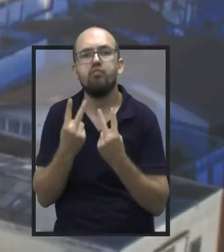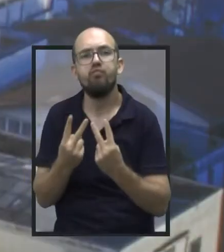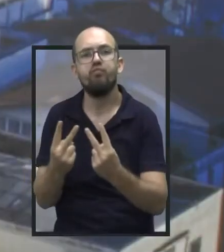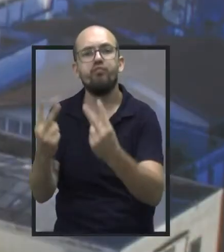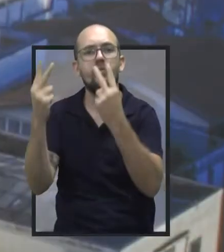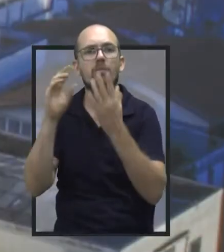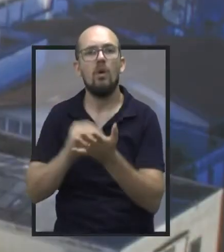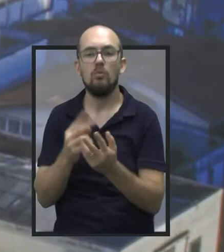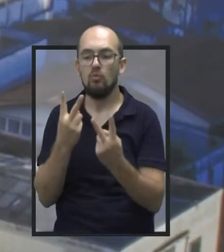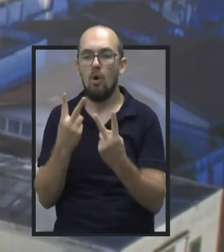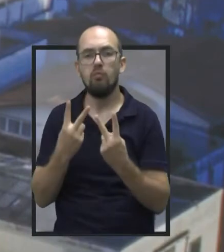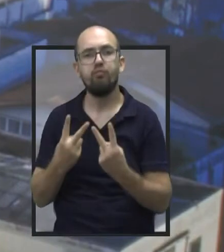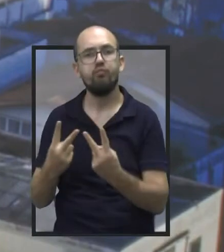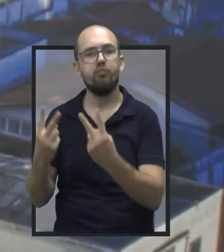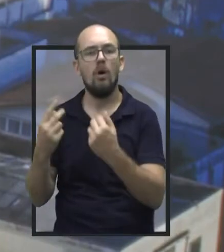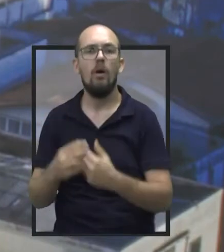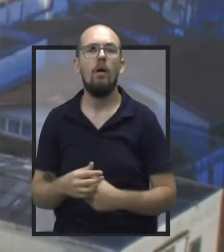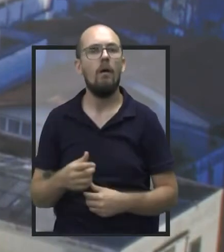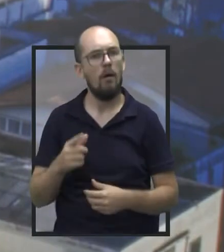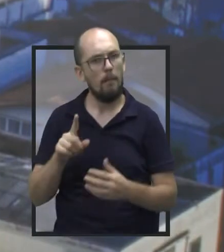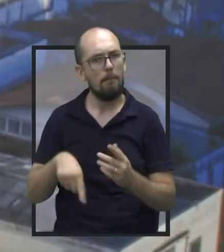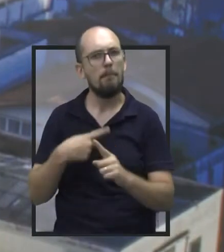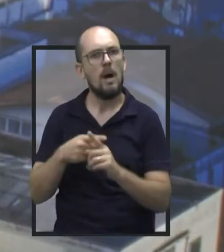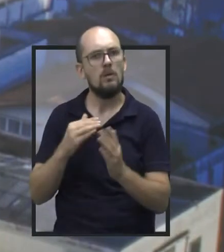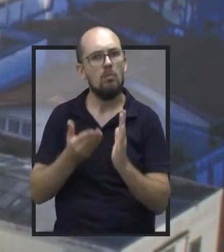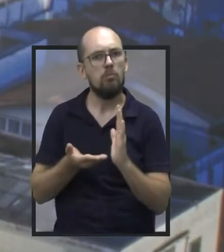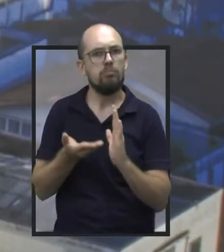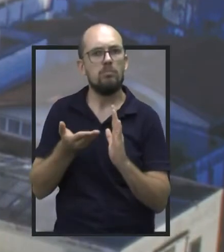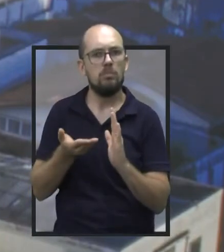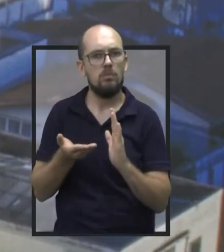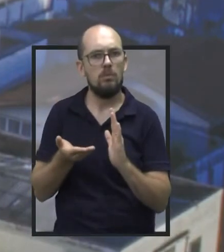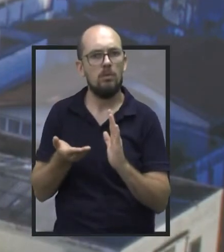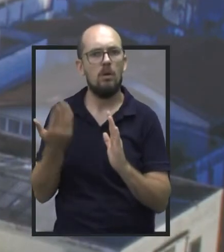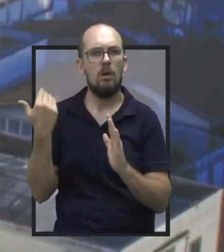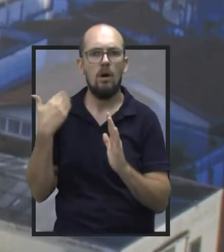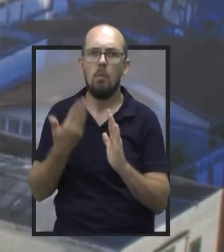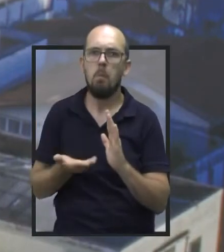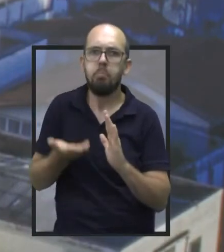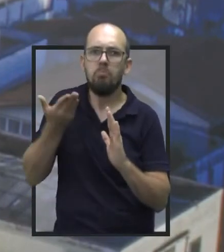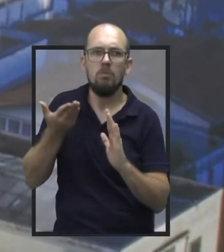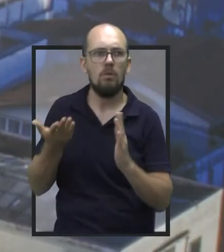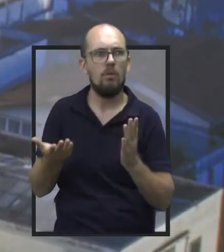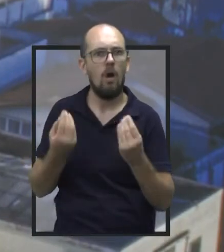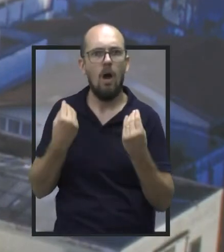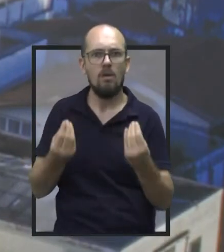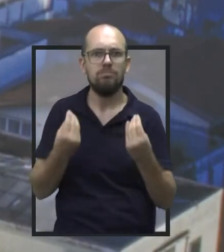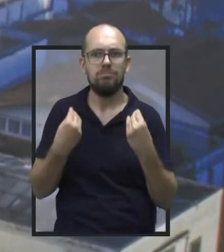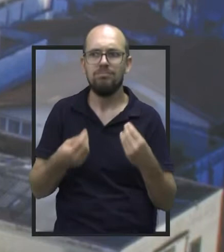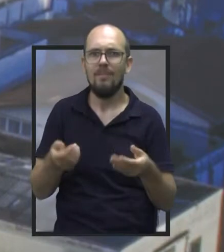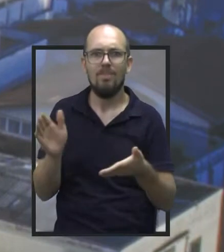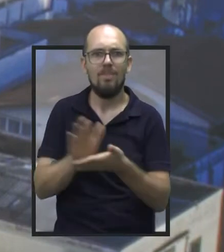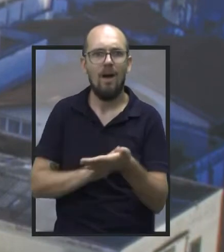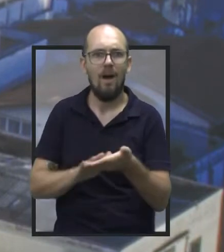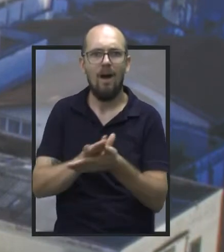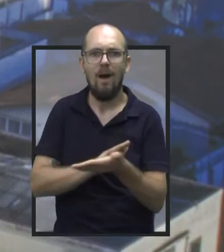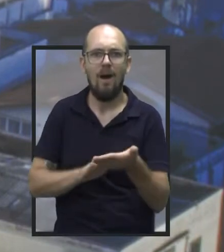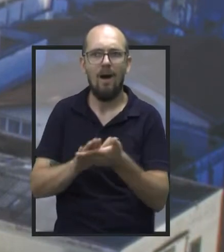pedágio sem ter a pista duplicada e ainda teve um reajuste do pedágio sem existir serviço nenhum, né? Infelizmente, isso é,